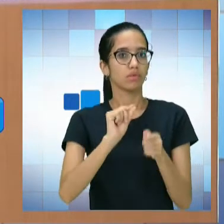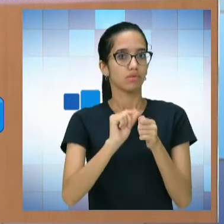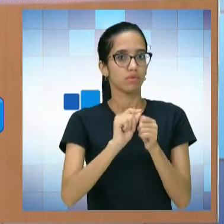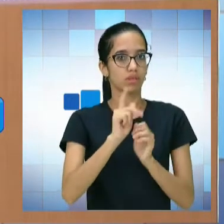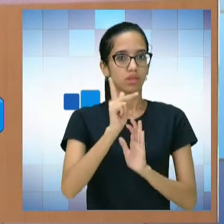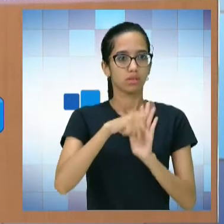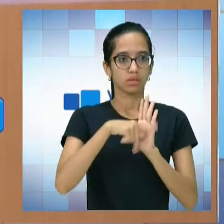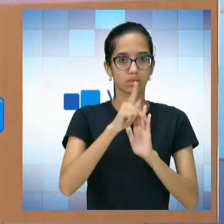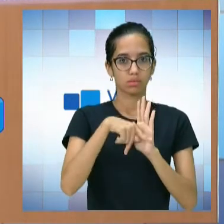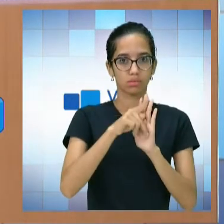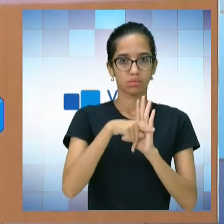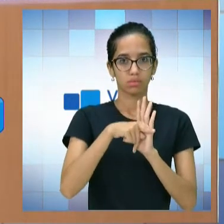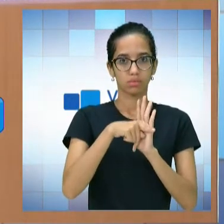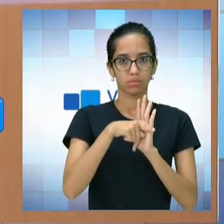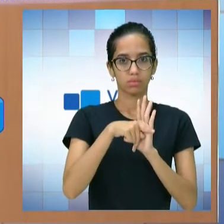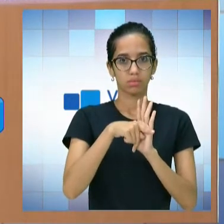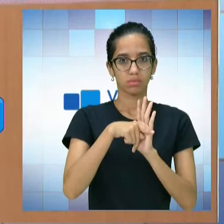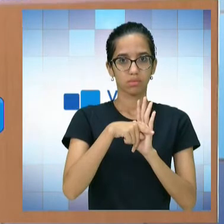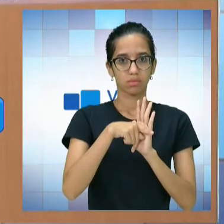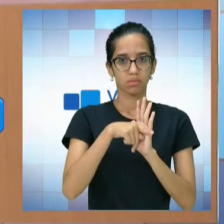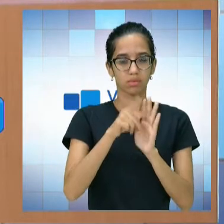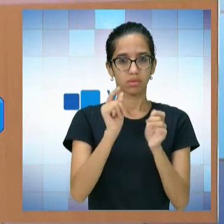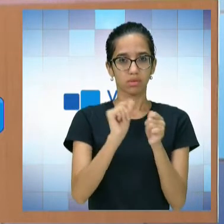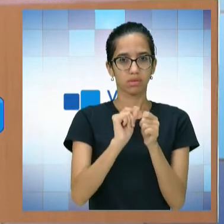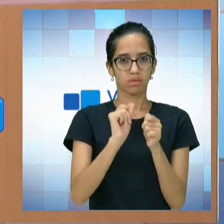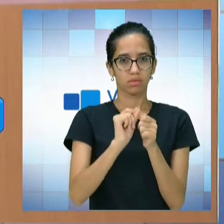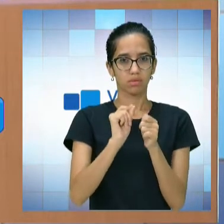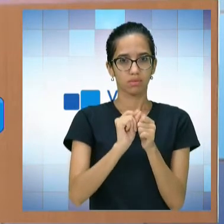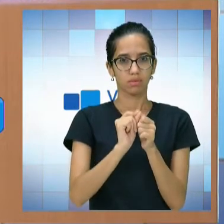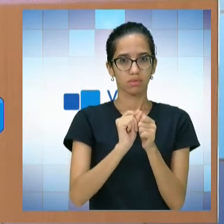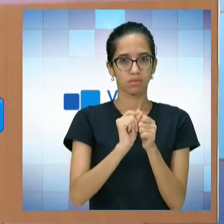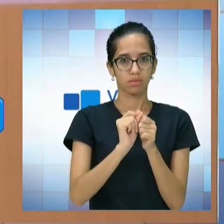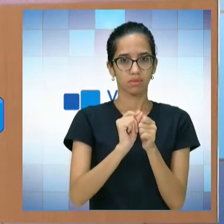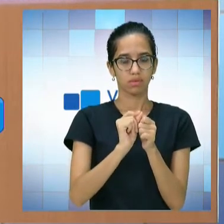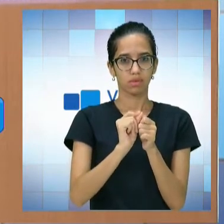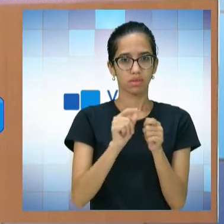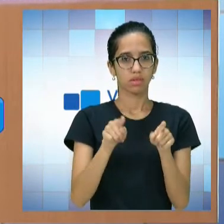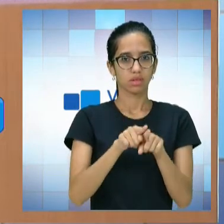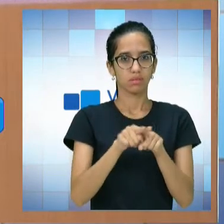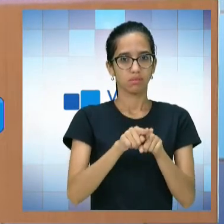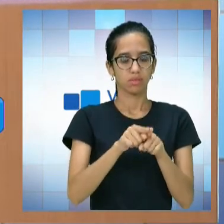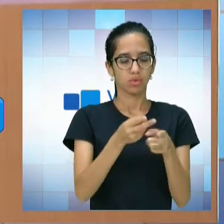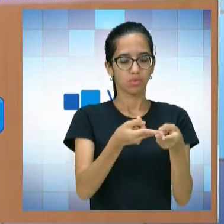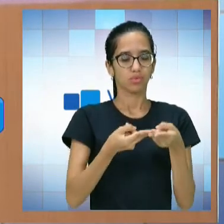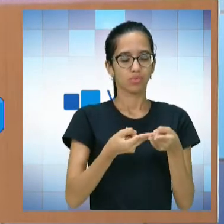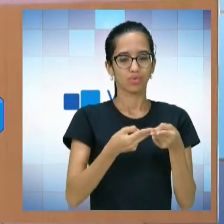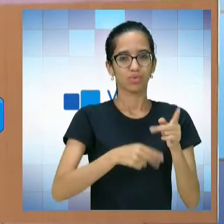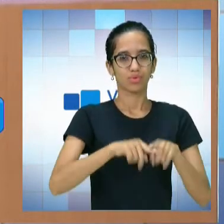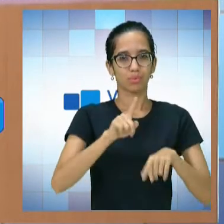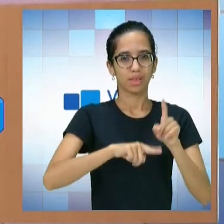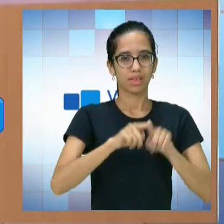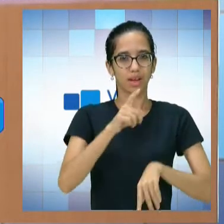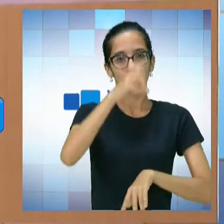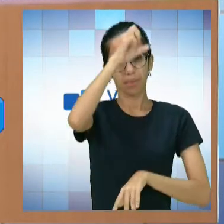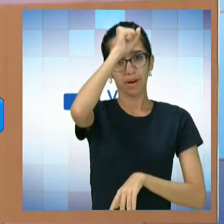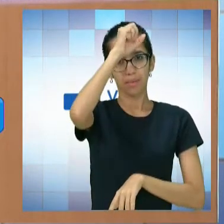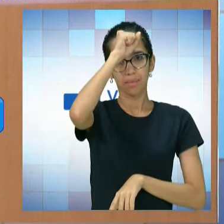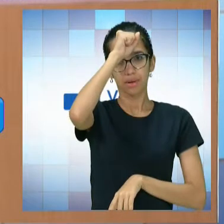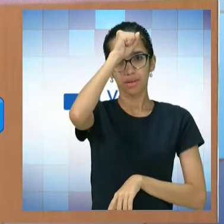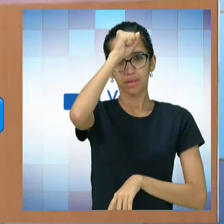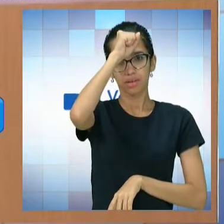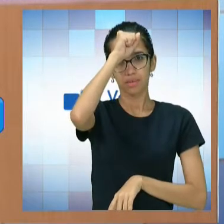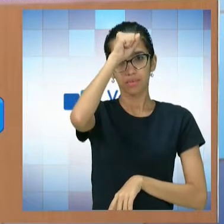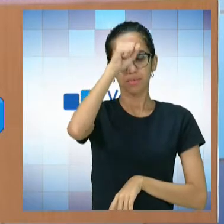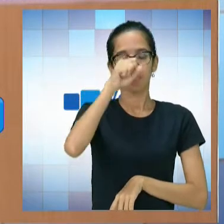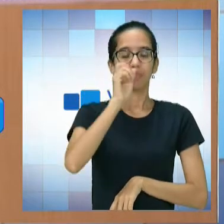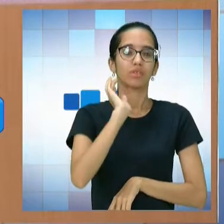laboratório, eu incluí nesse projeto a capacitação do multiplano. Então, esse projeto que você está falando, foi